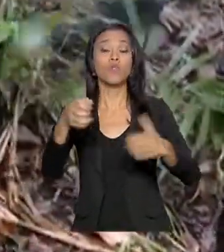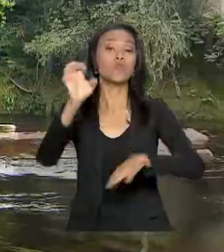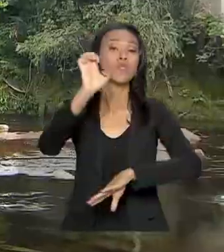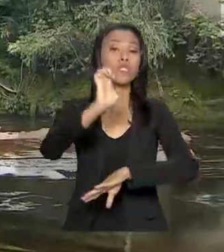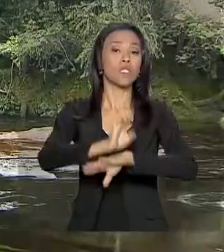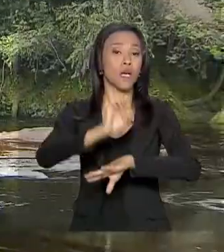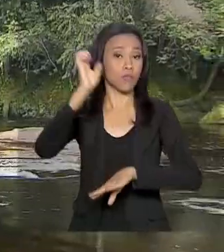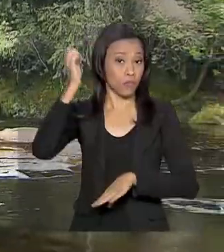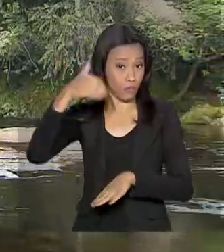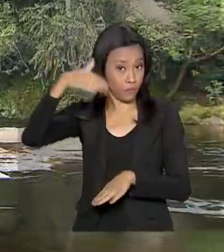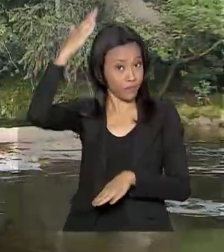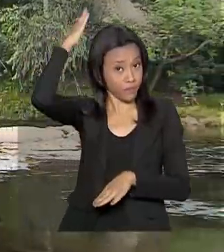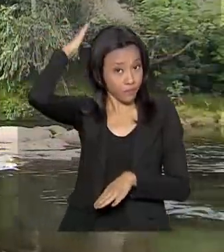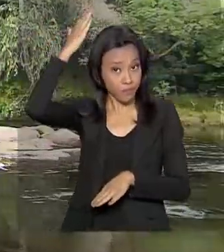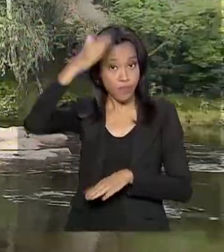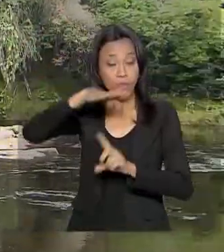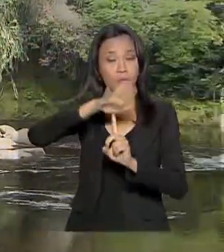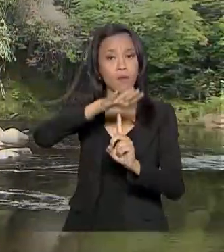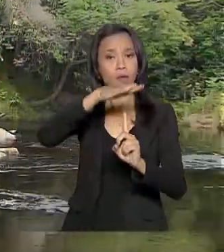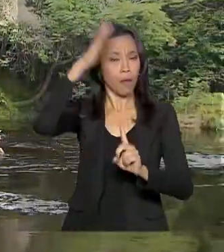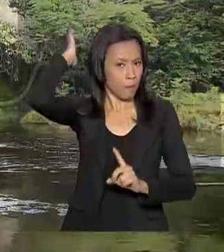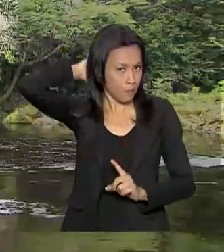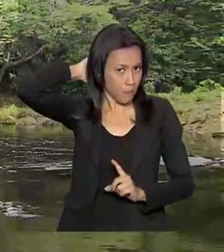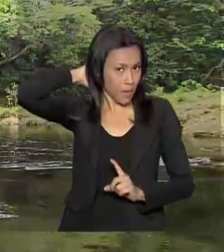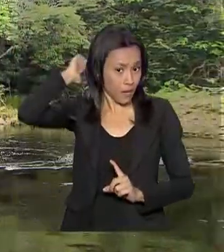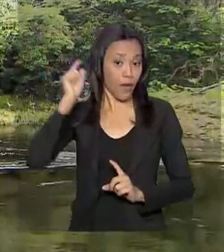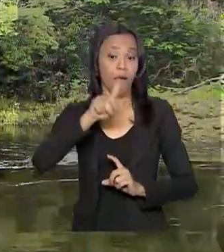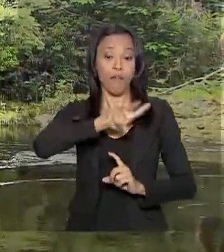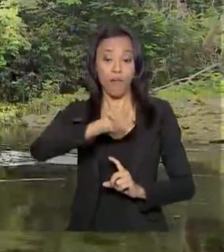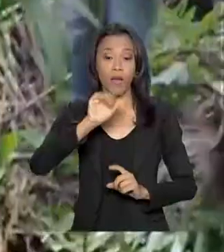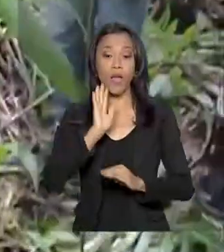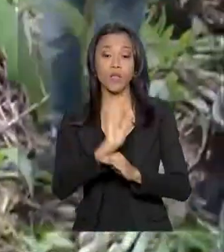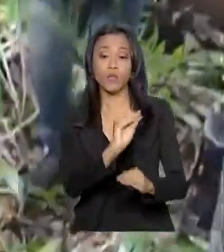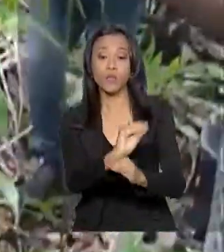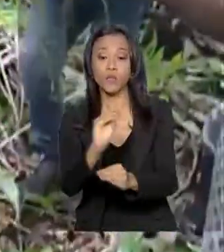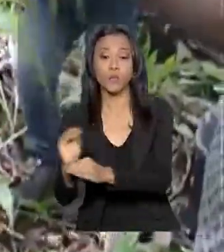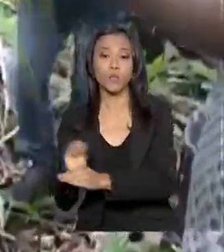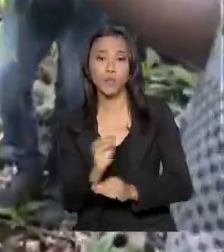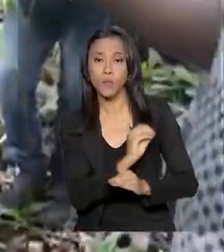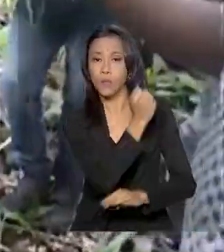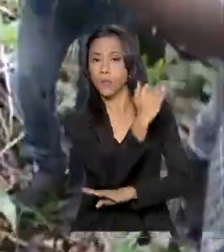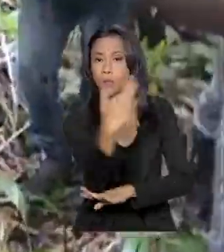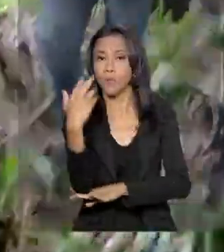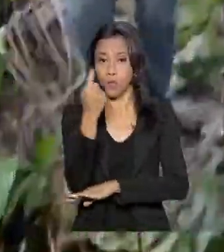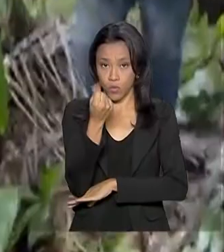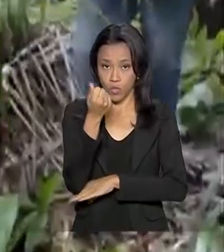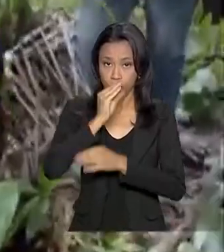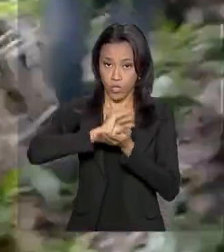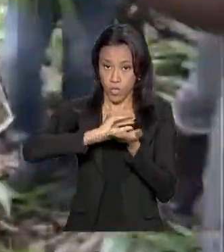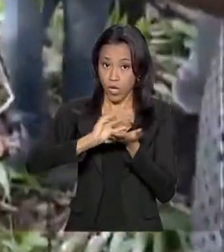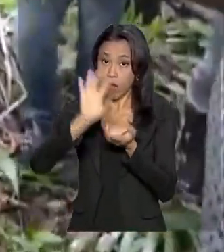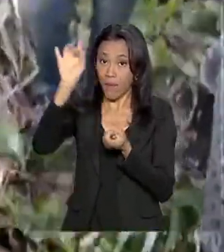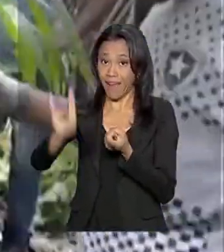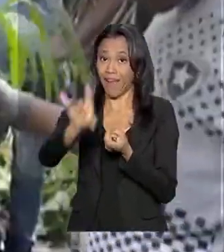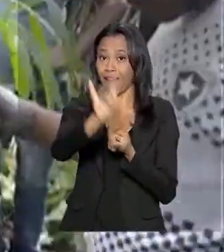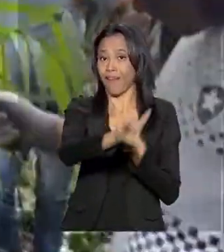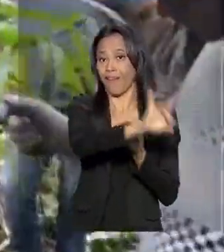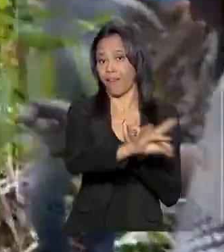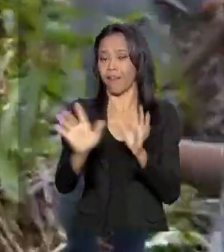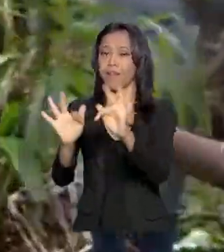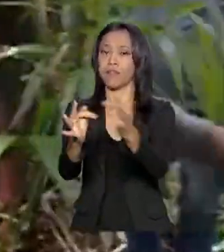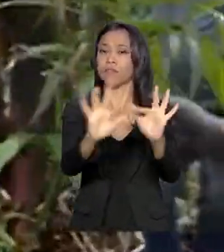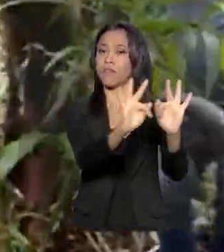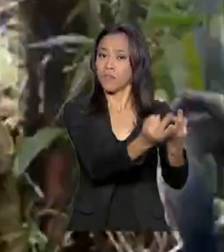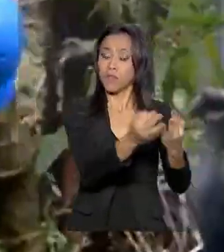Pará, e vão servir para despesas com manejo florestal. O dinheiro será concedido individualmente, com